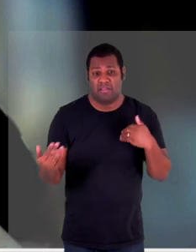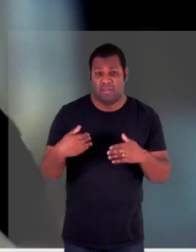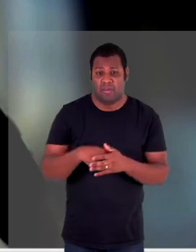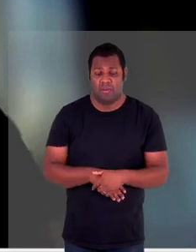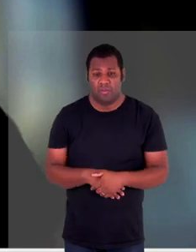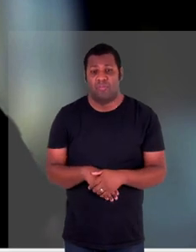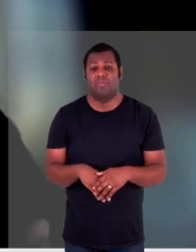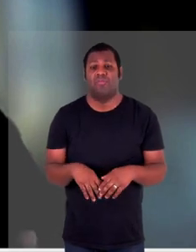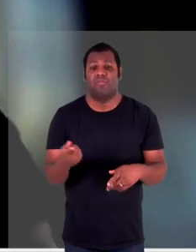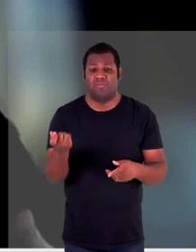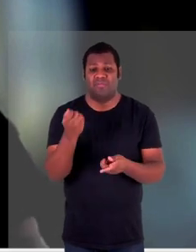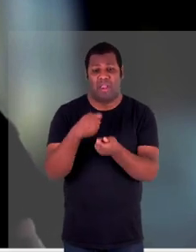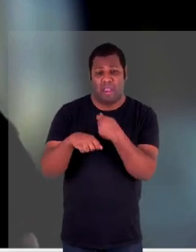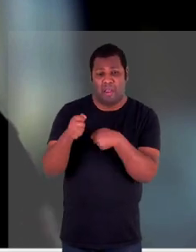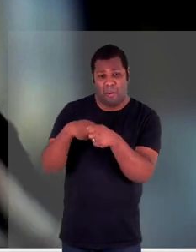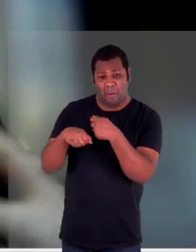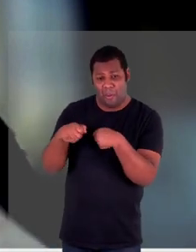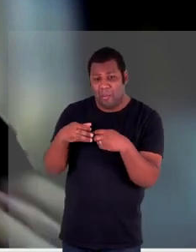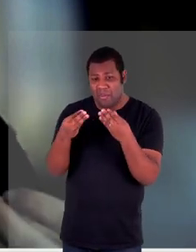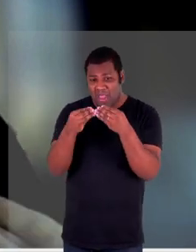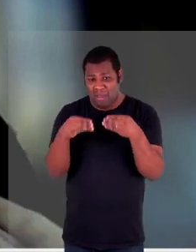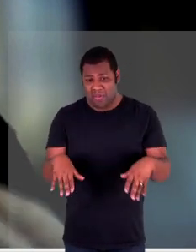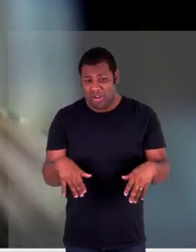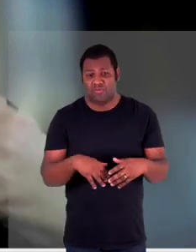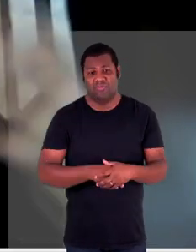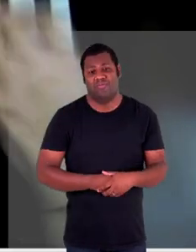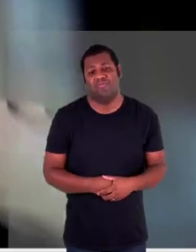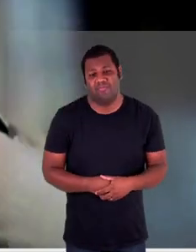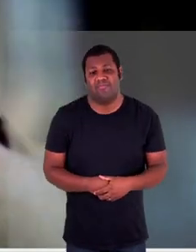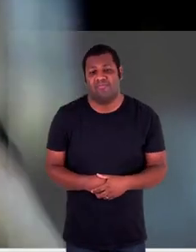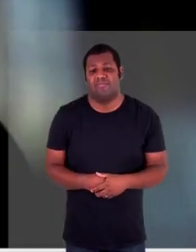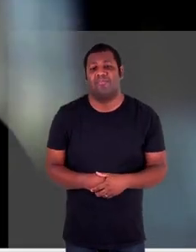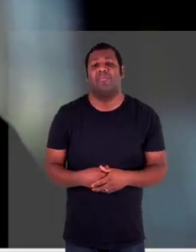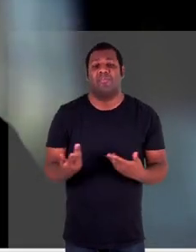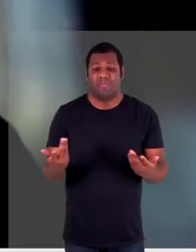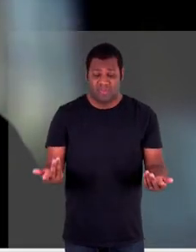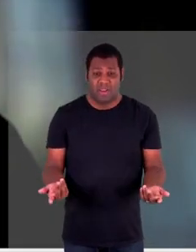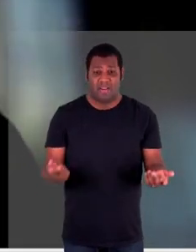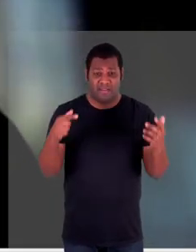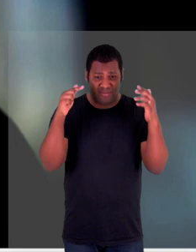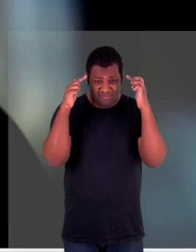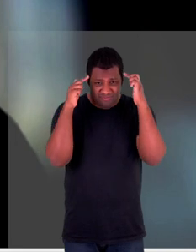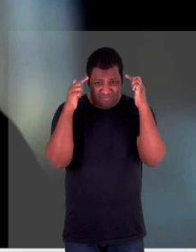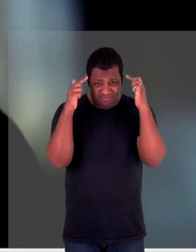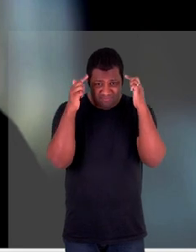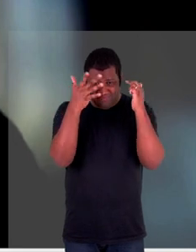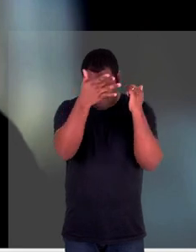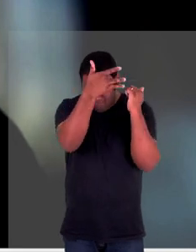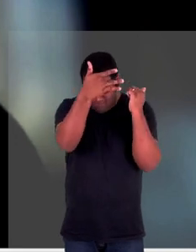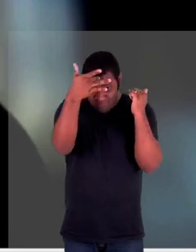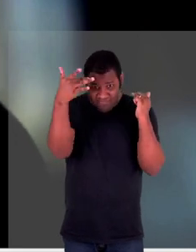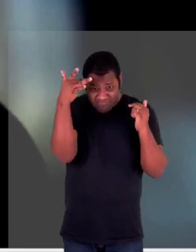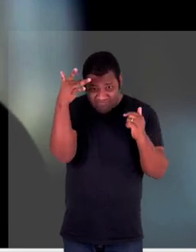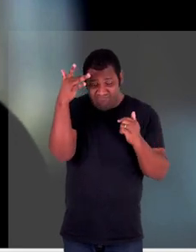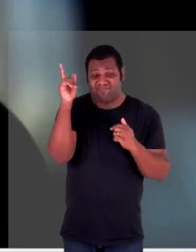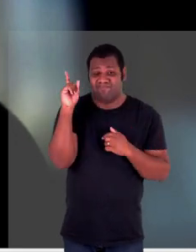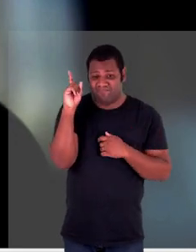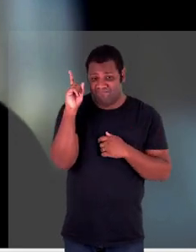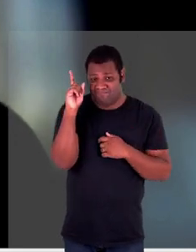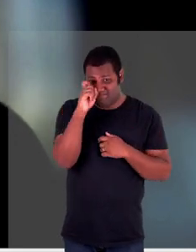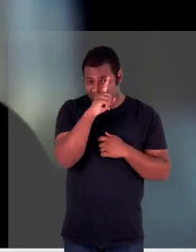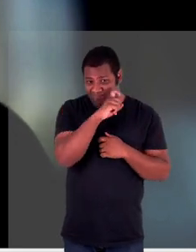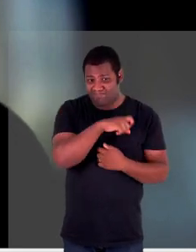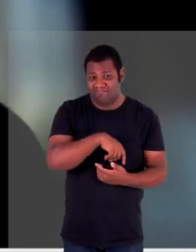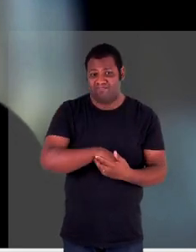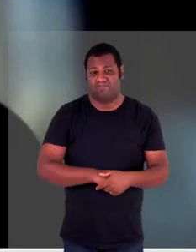econômico de independência e isso tudo afeta também o psicológico como essa pessoa vai se reinserir na sociedade se